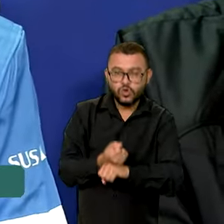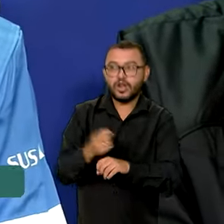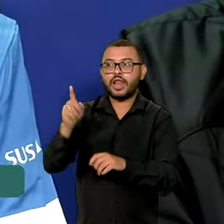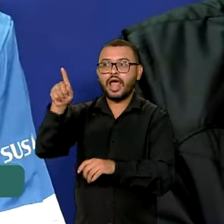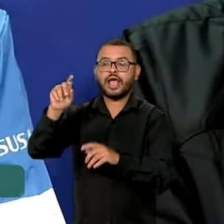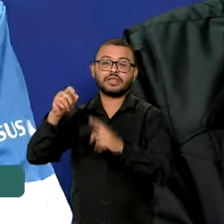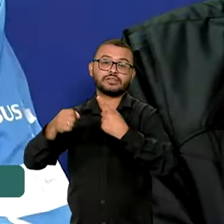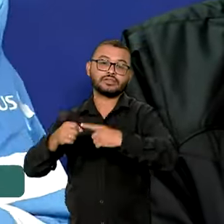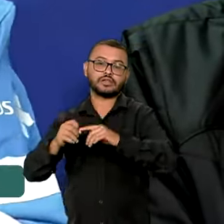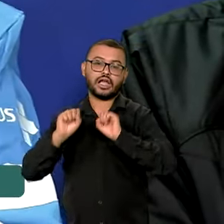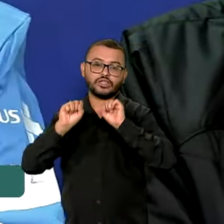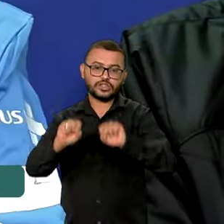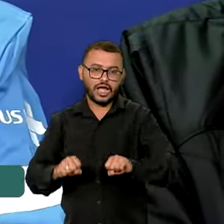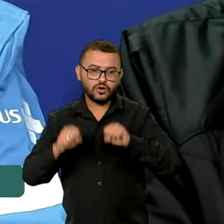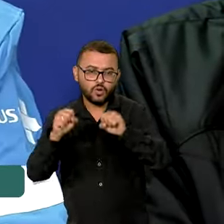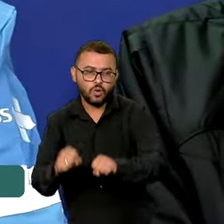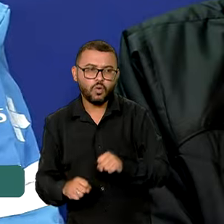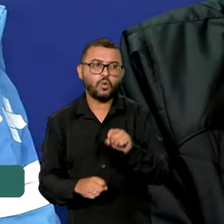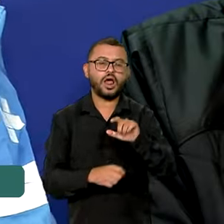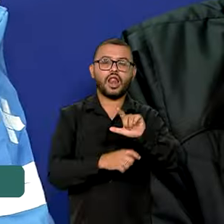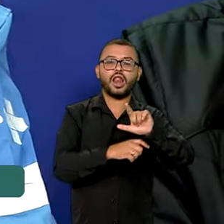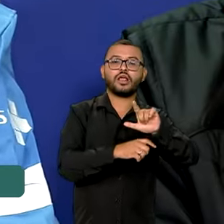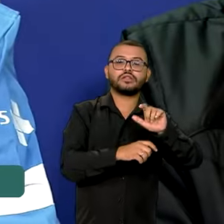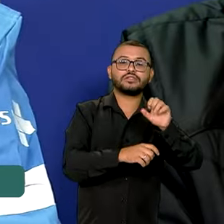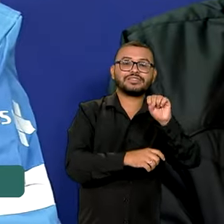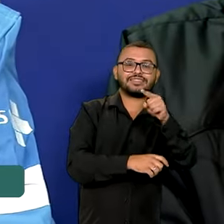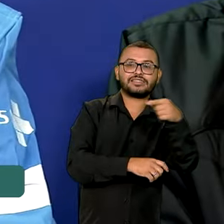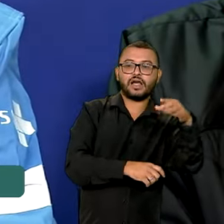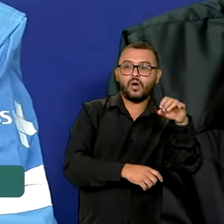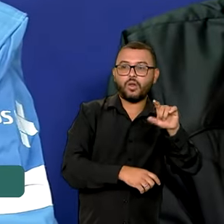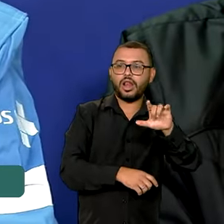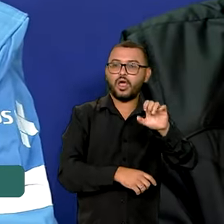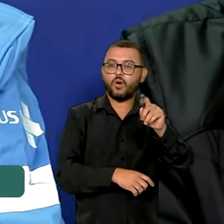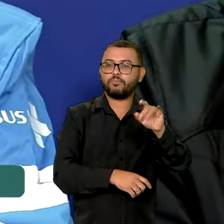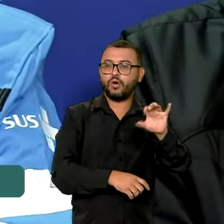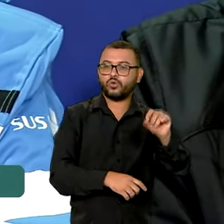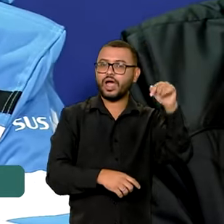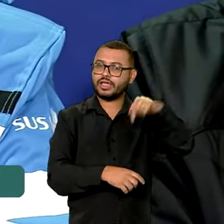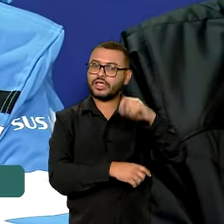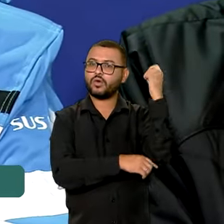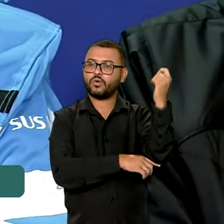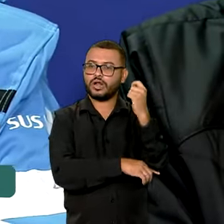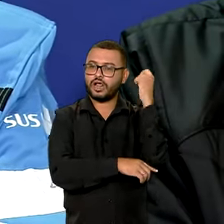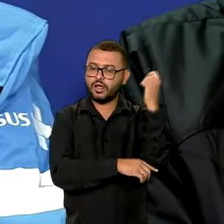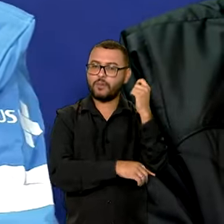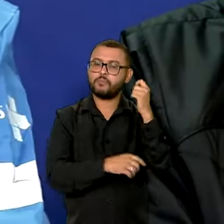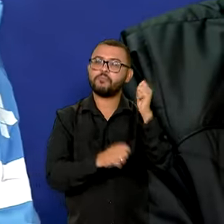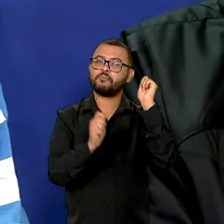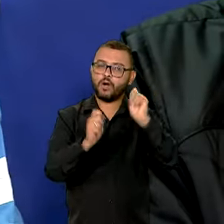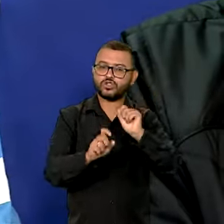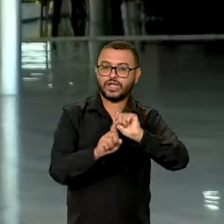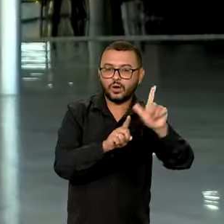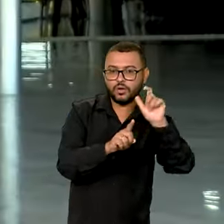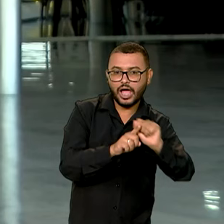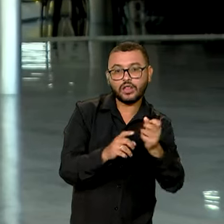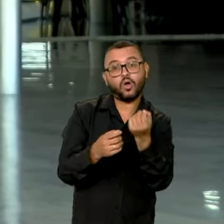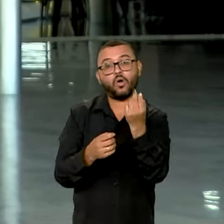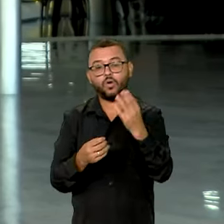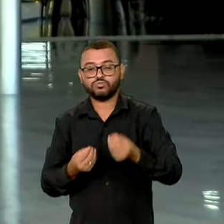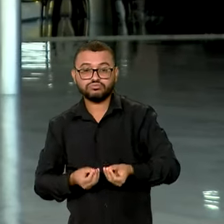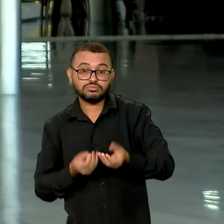Canoas, de São Leopoldo, aqui de Porto Alegre, com bombas alugadas ou bombas cedidas.